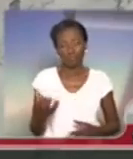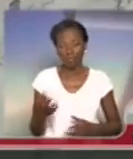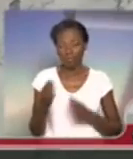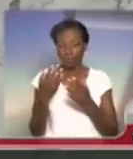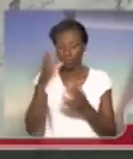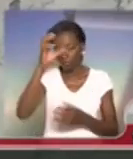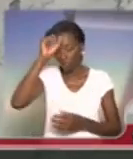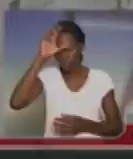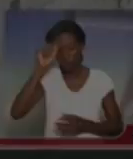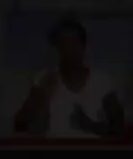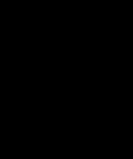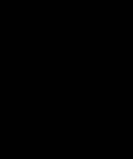estudando onde sempre estudaram.